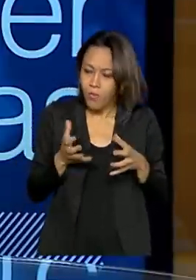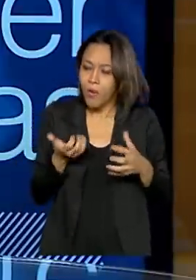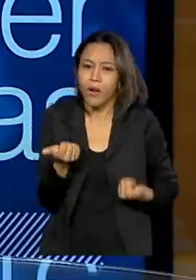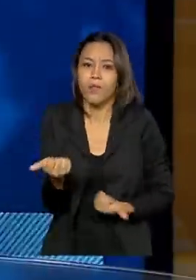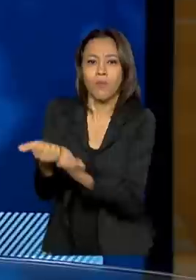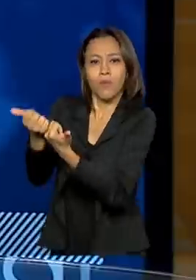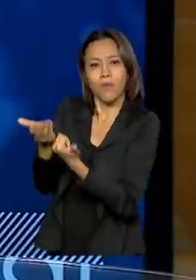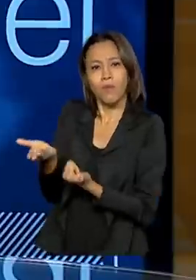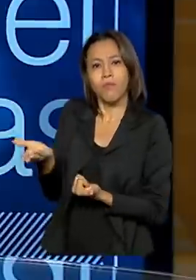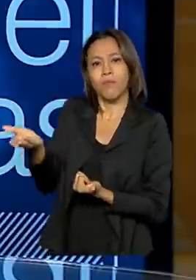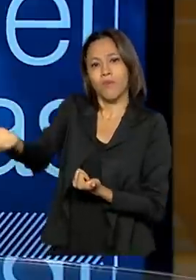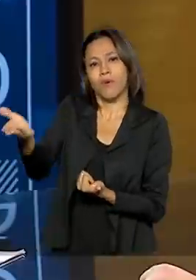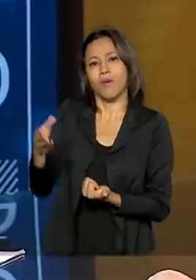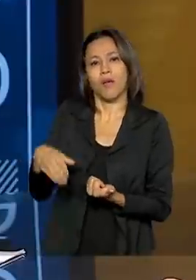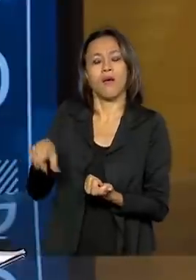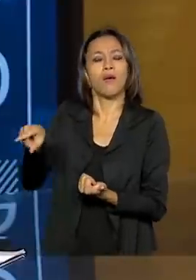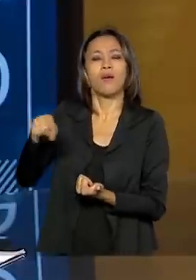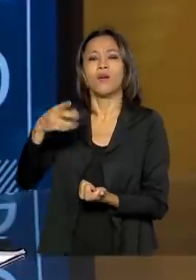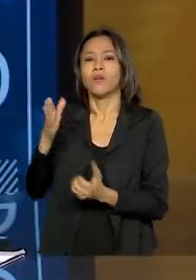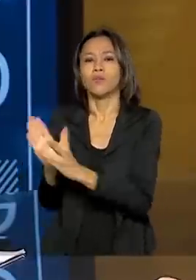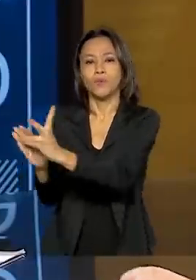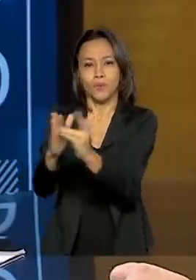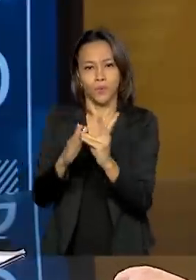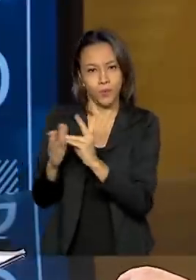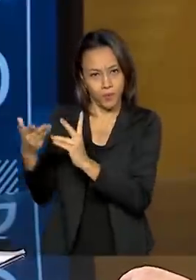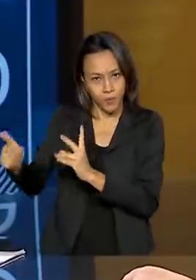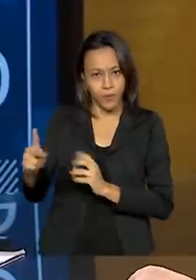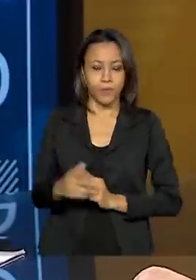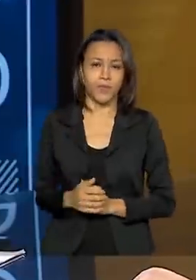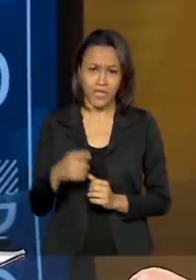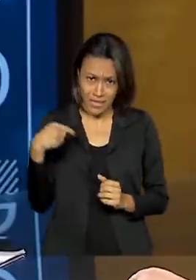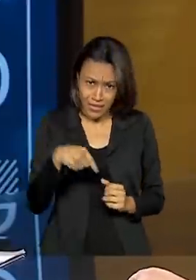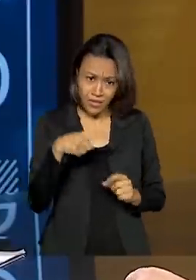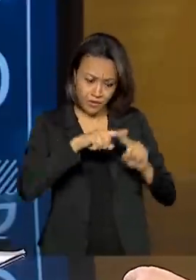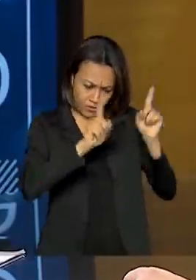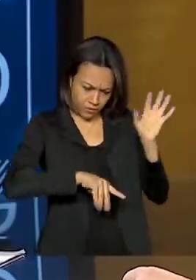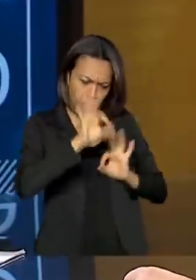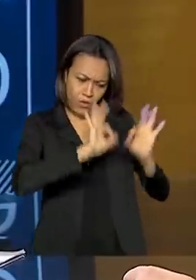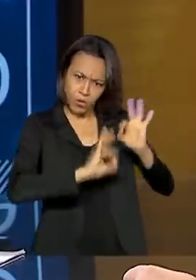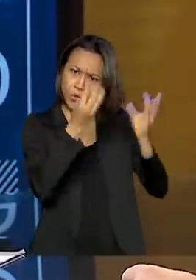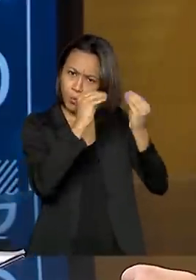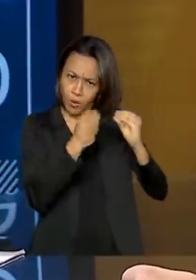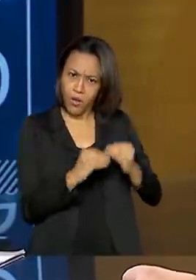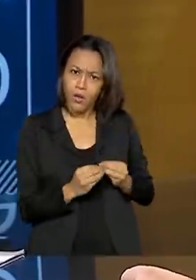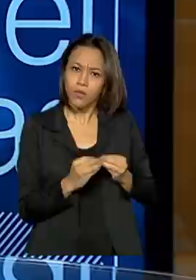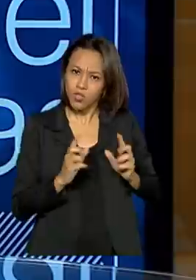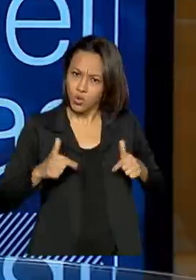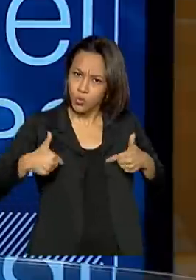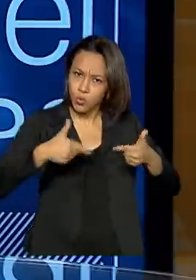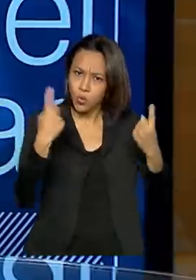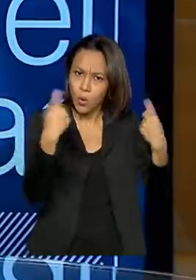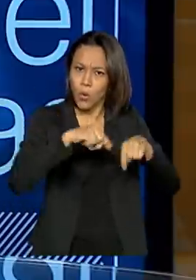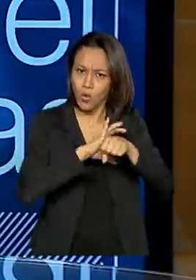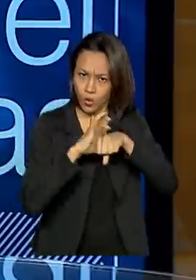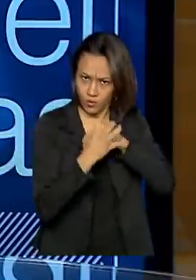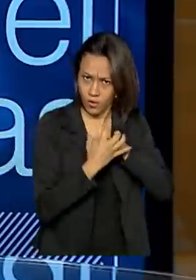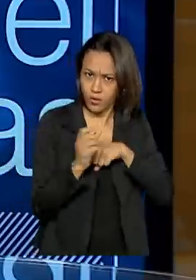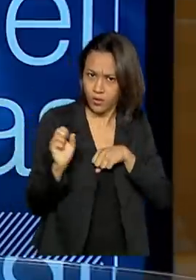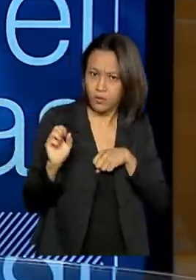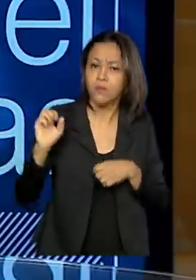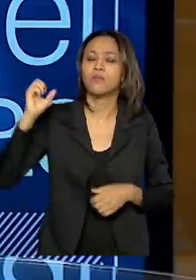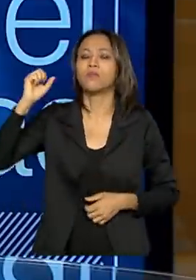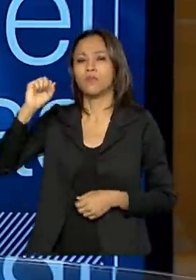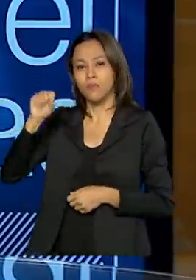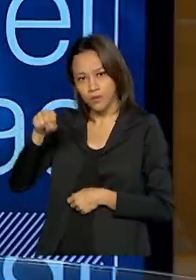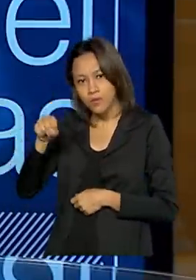alimentar aos indígenas, às aldeias. E tudo isso faz parte do plano de enfrentamento à Covid-19? Sim. Só para você ter uma